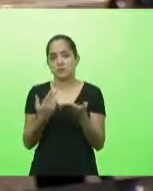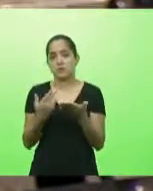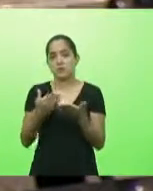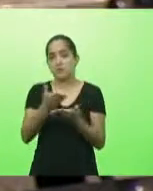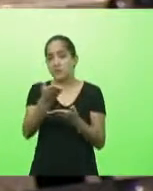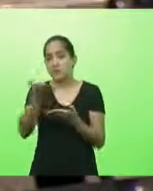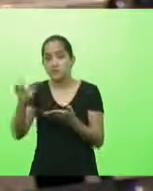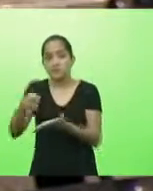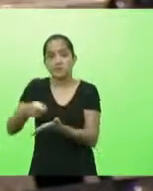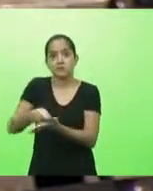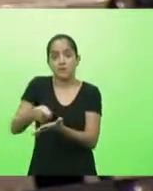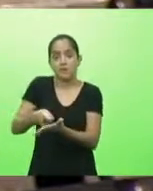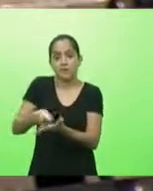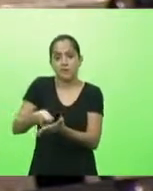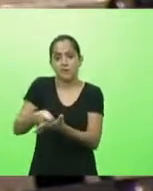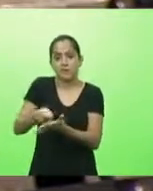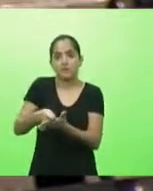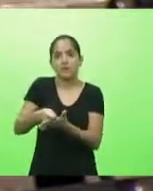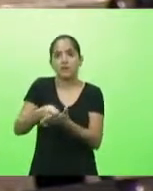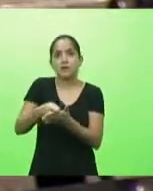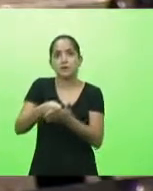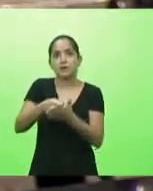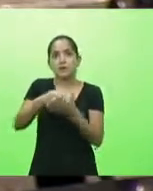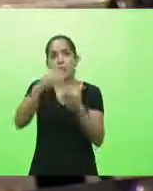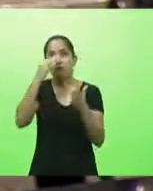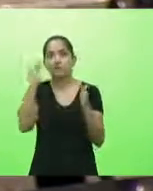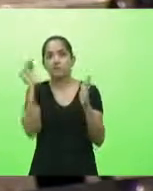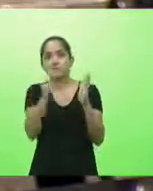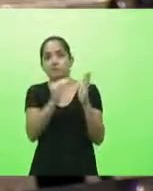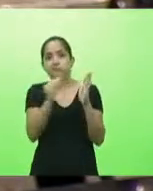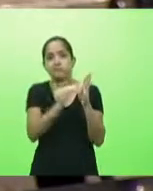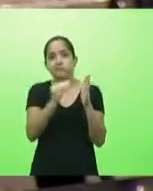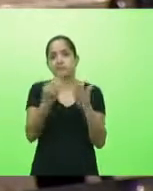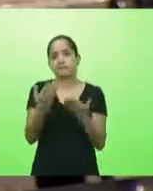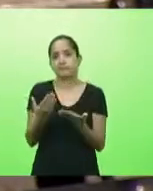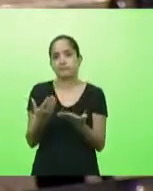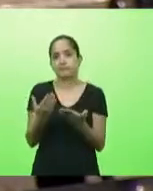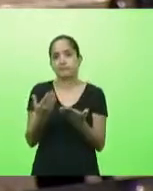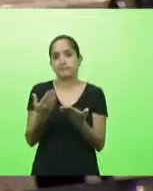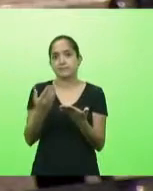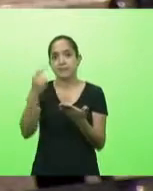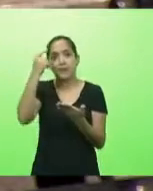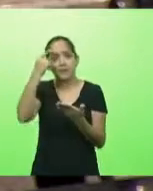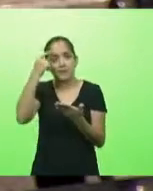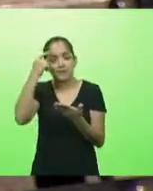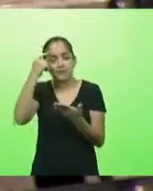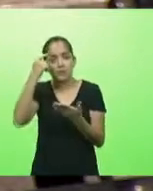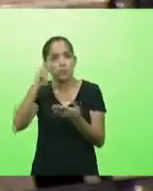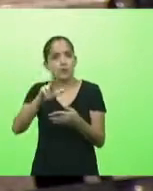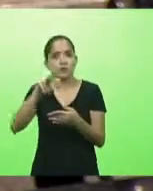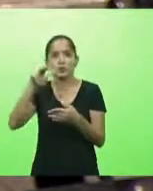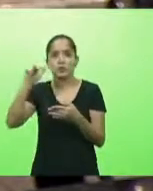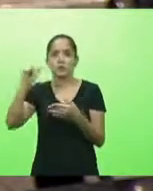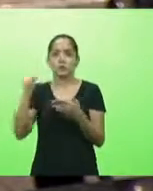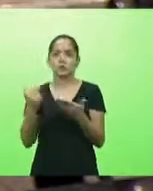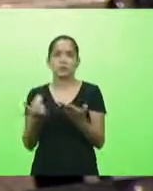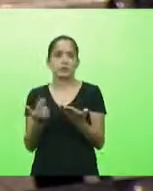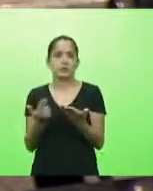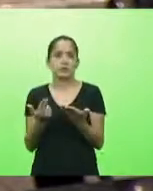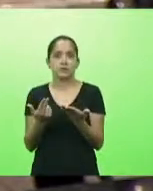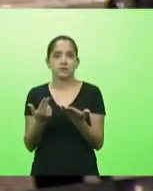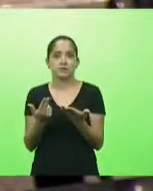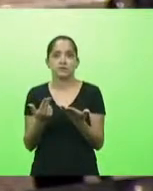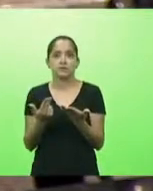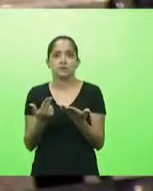pessoas que não que jamais passaram pela cabeça dela descumpriu uma lei a falta de respeito dessa